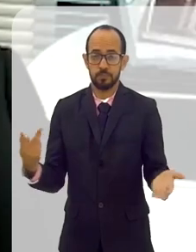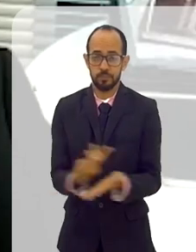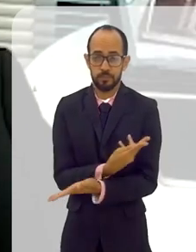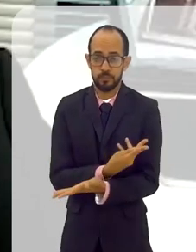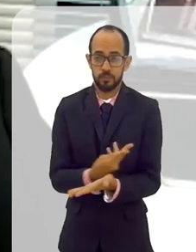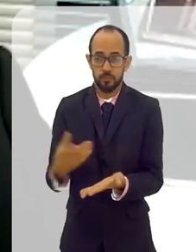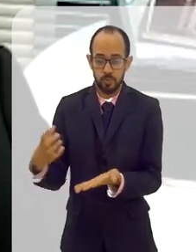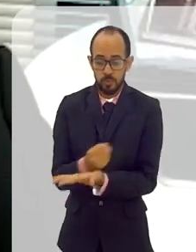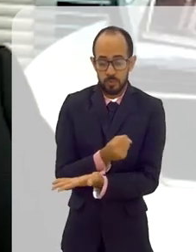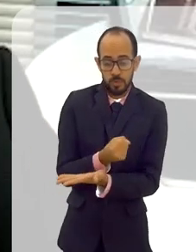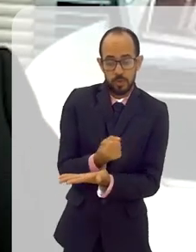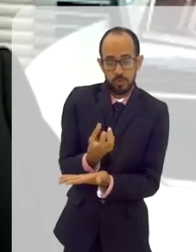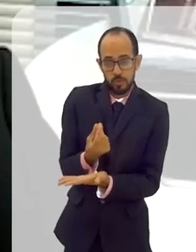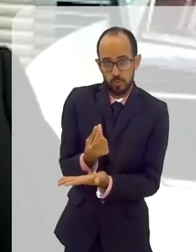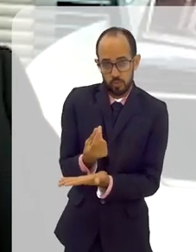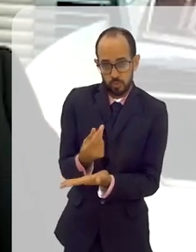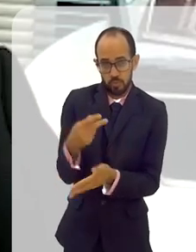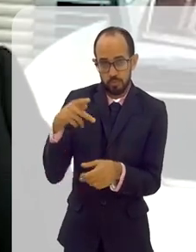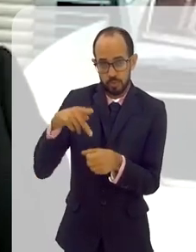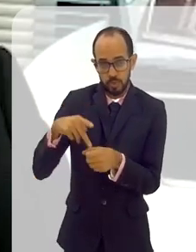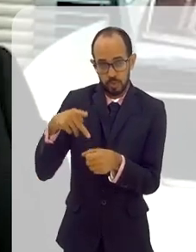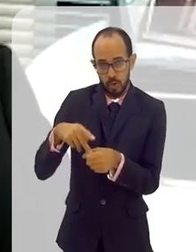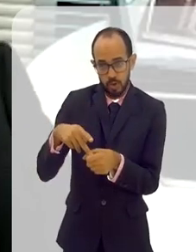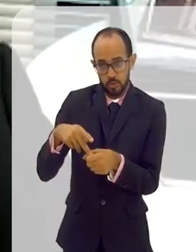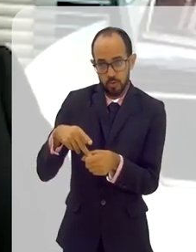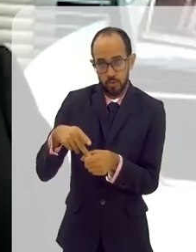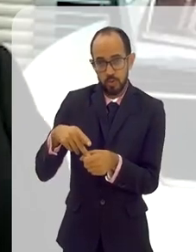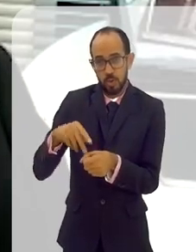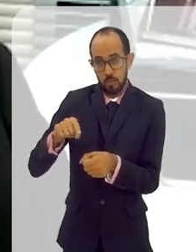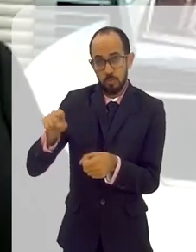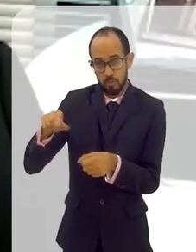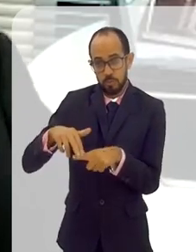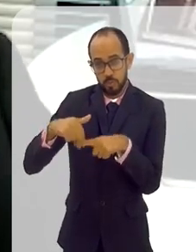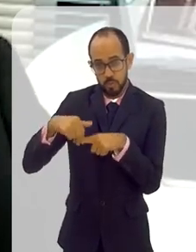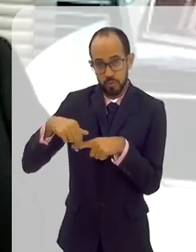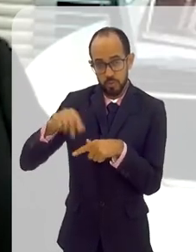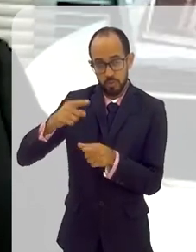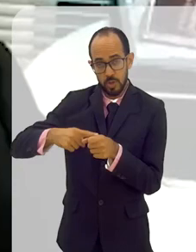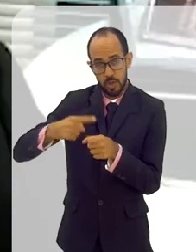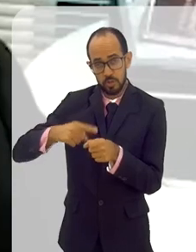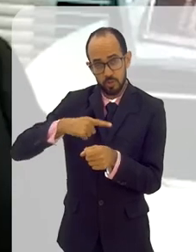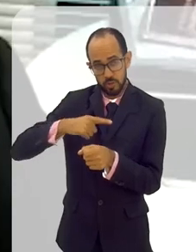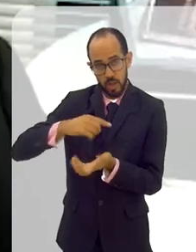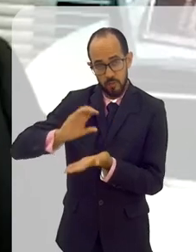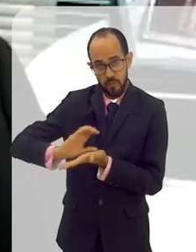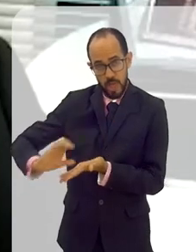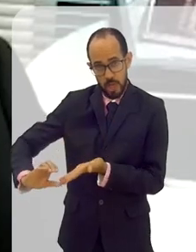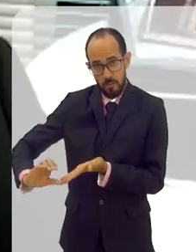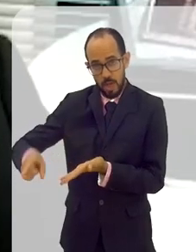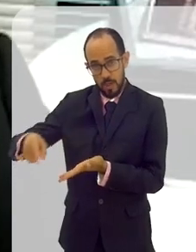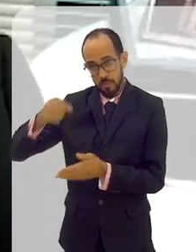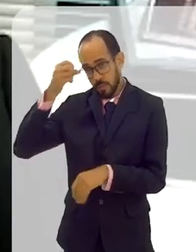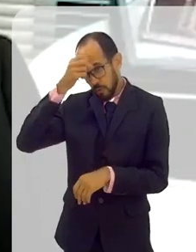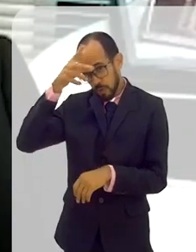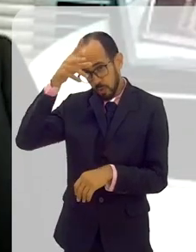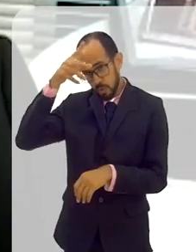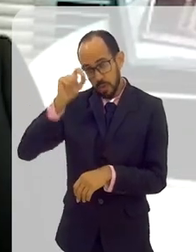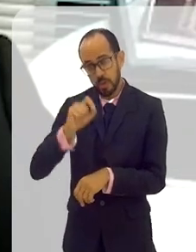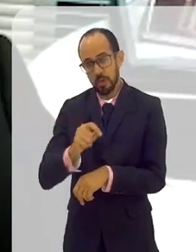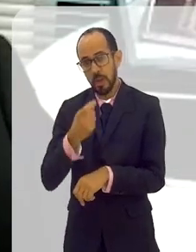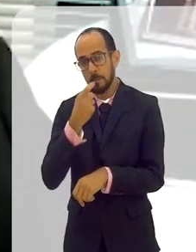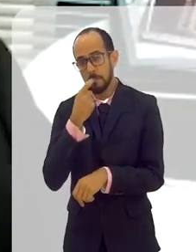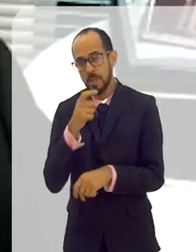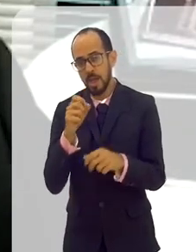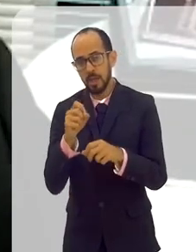tem tido, royalties de petróleo têm levado Macaé a ter bastante verba. A Prefeitura de